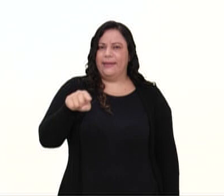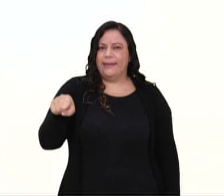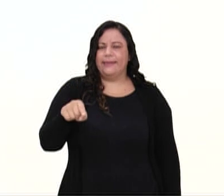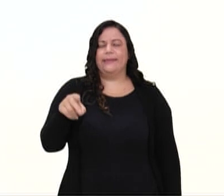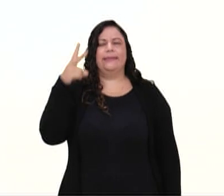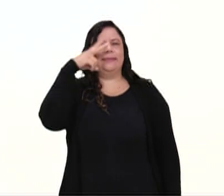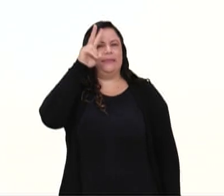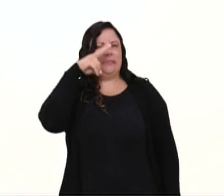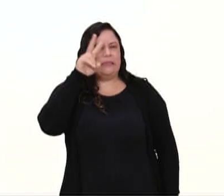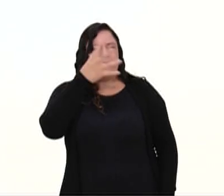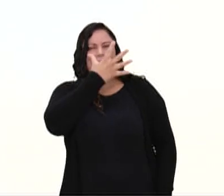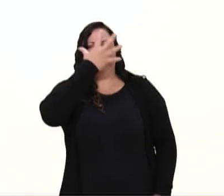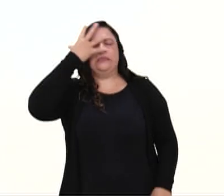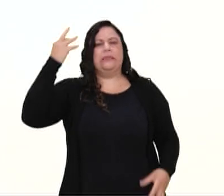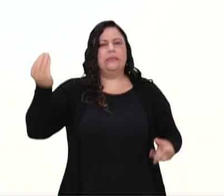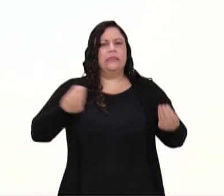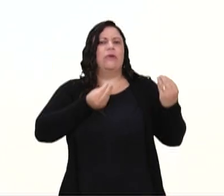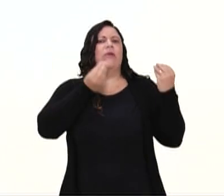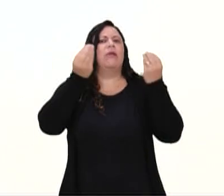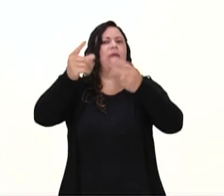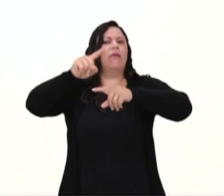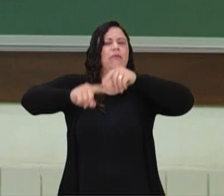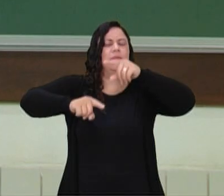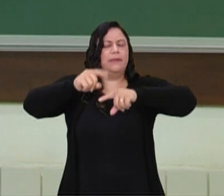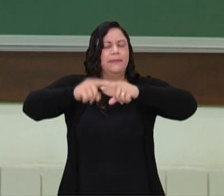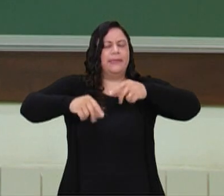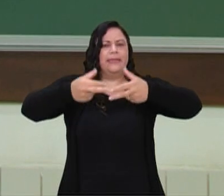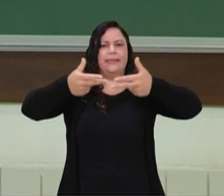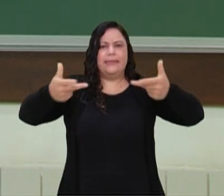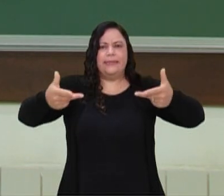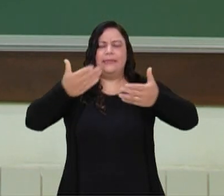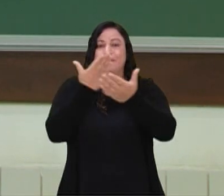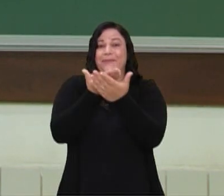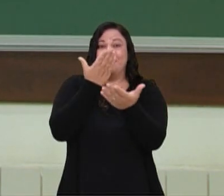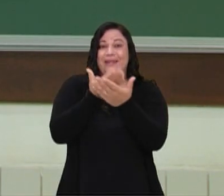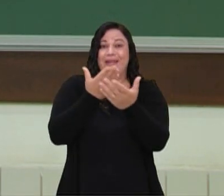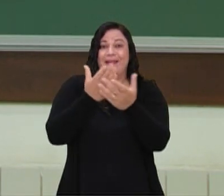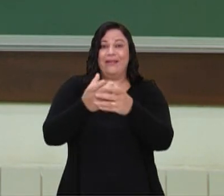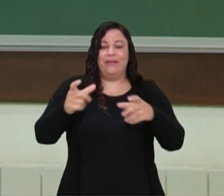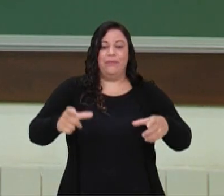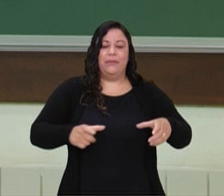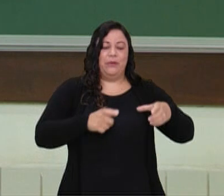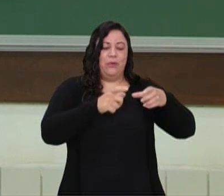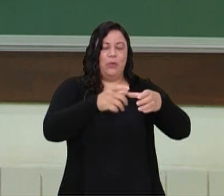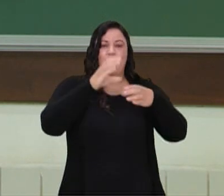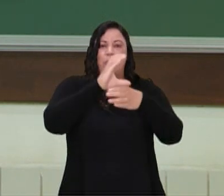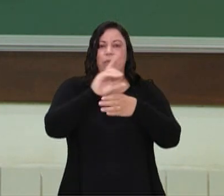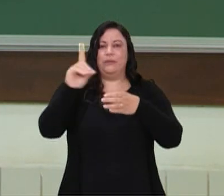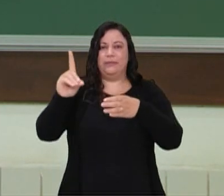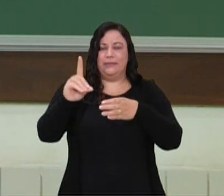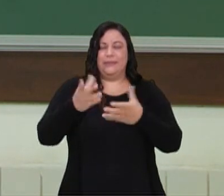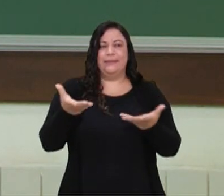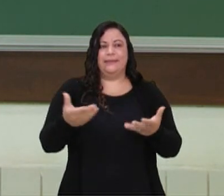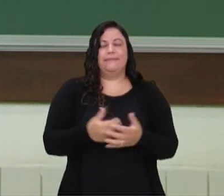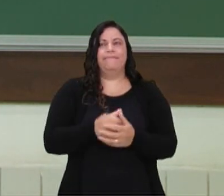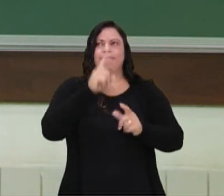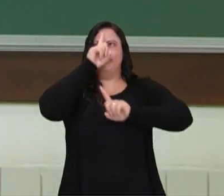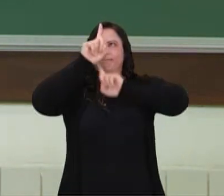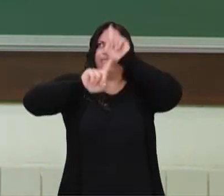CD com músicas latinas no carro. E acabou se despertando para criar o método.